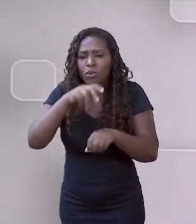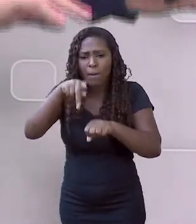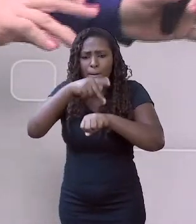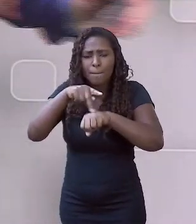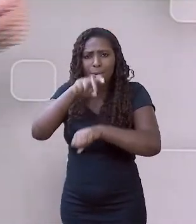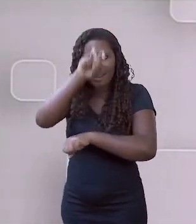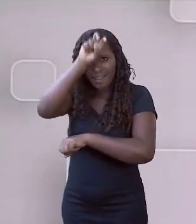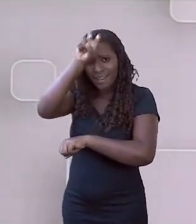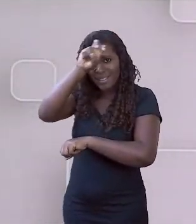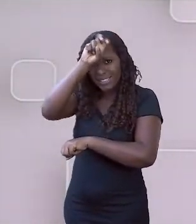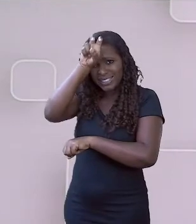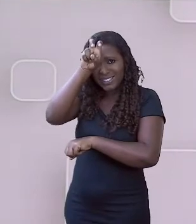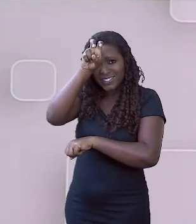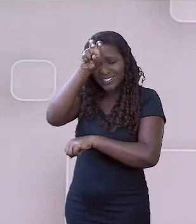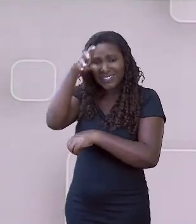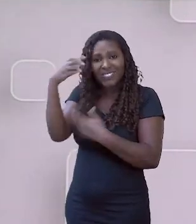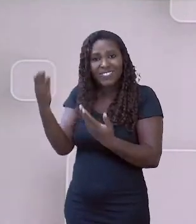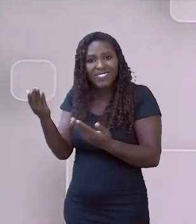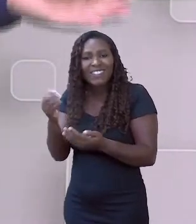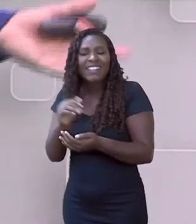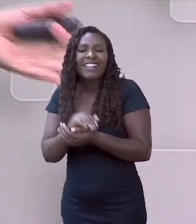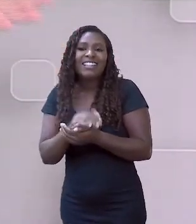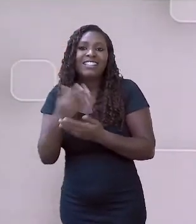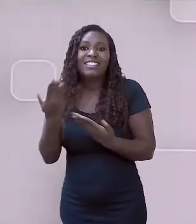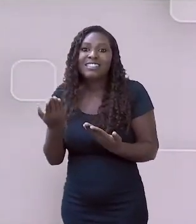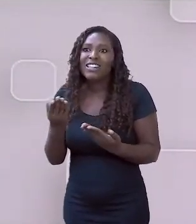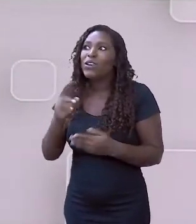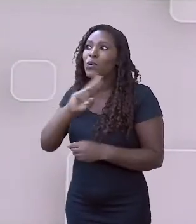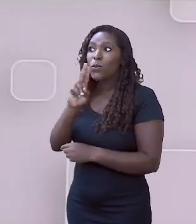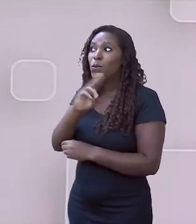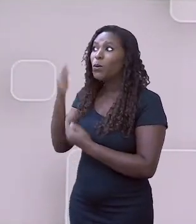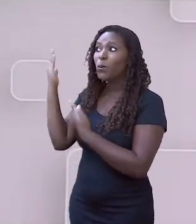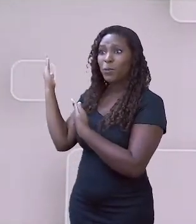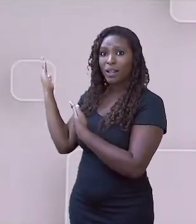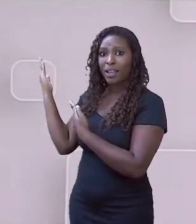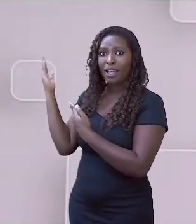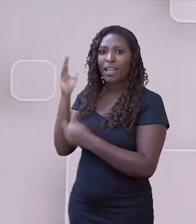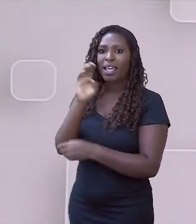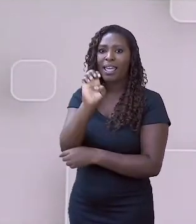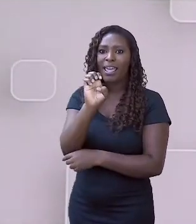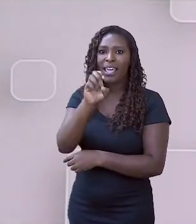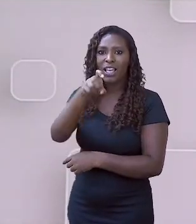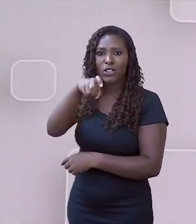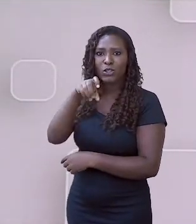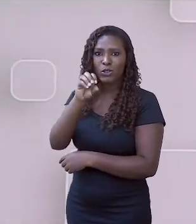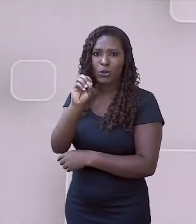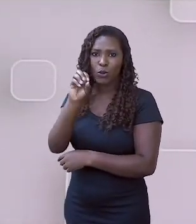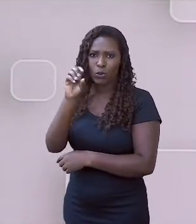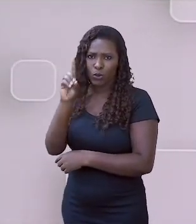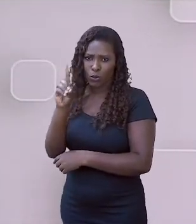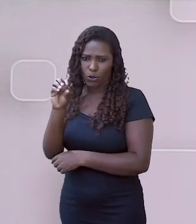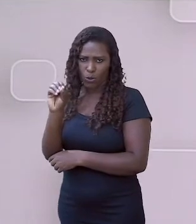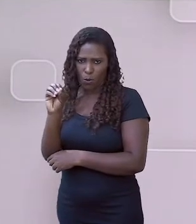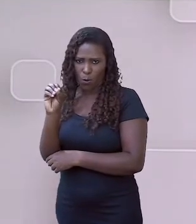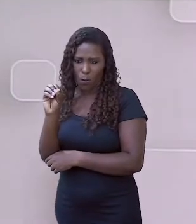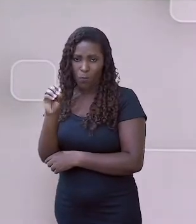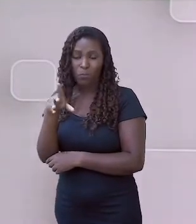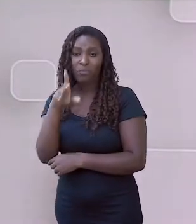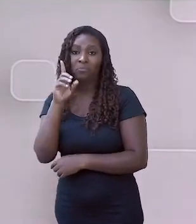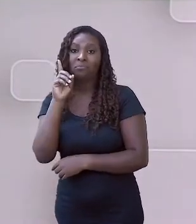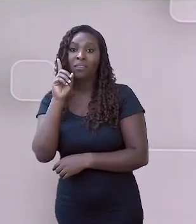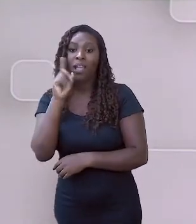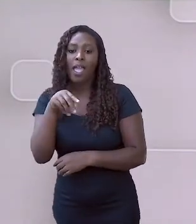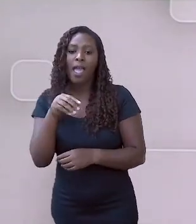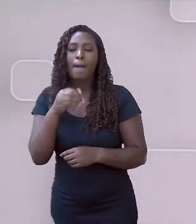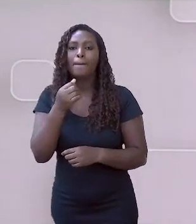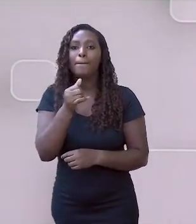para a cidade. Êxodo urbano, saiu da cidade e foi para o campo. Aí, isso não acontece, não.